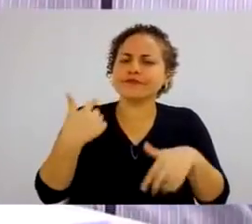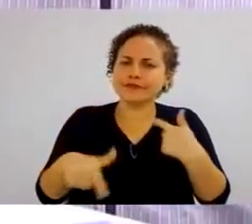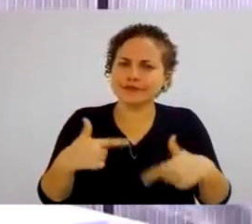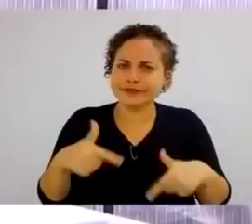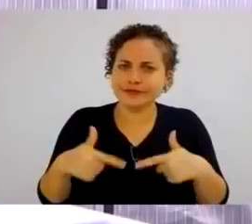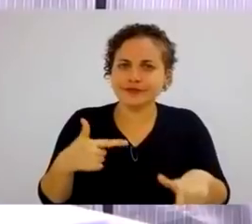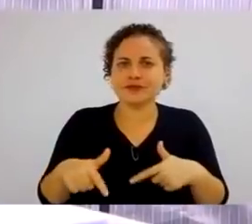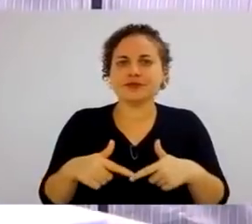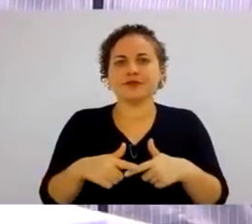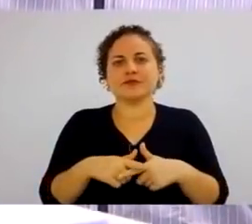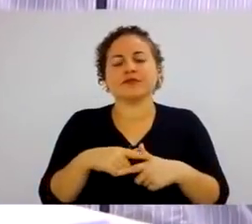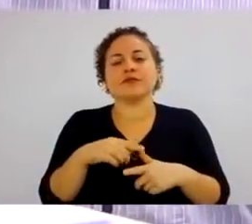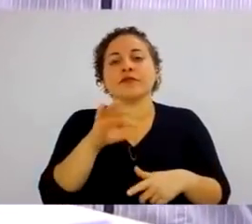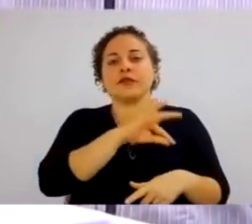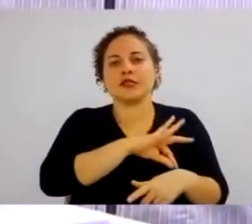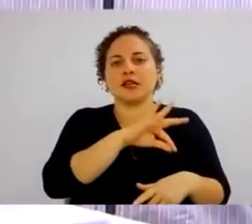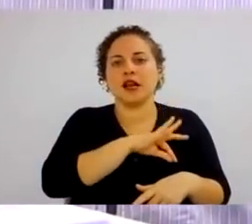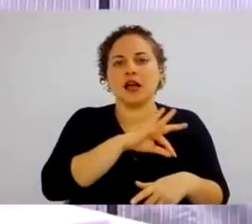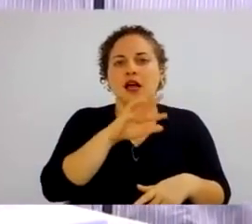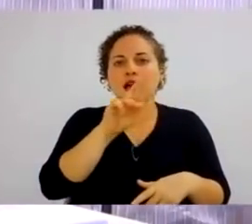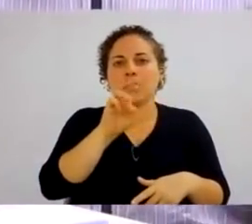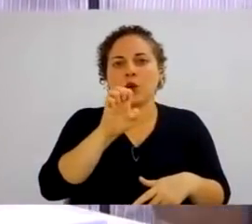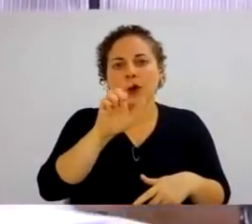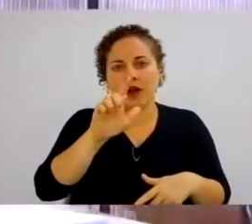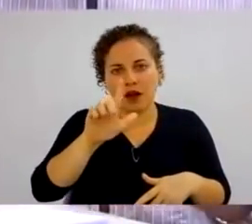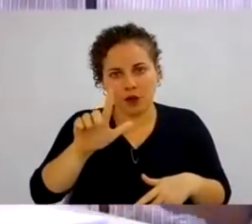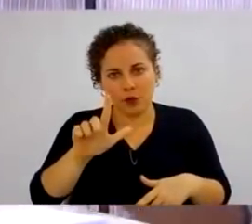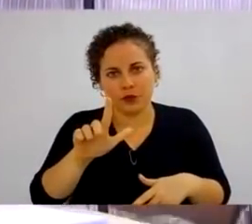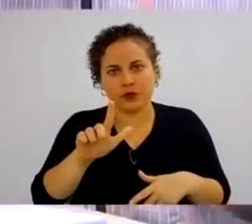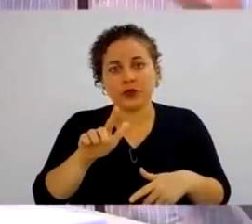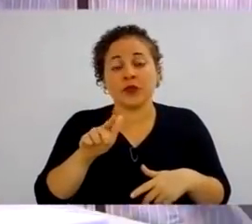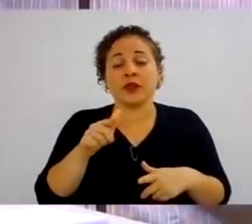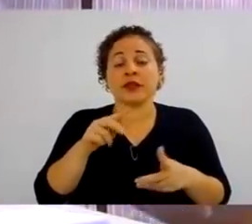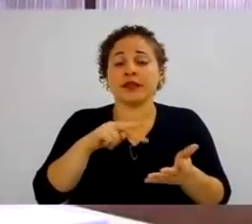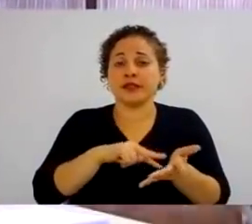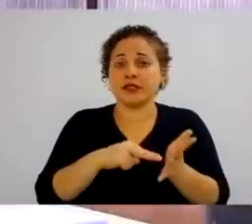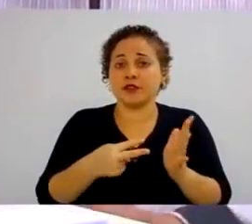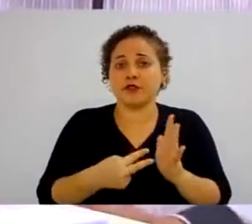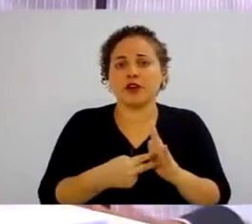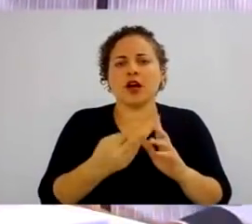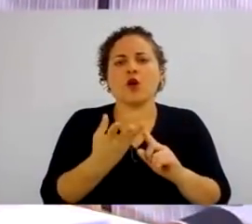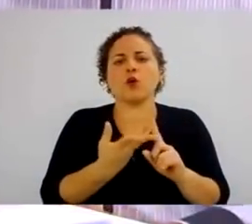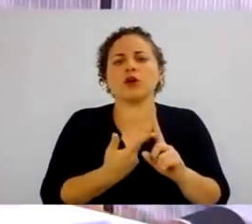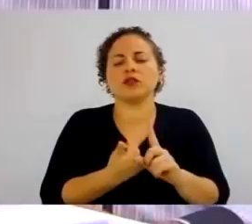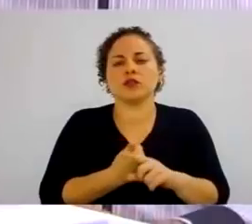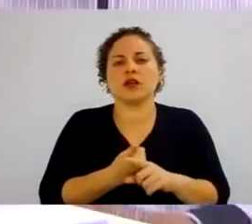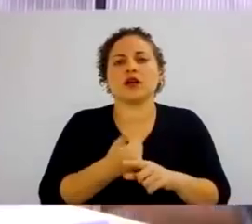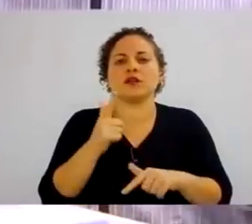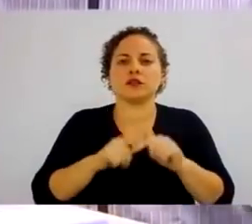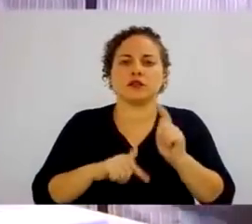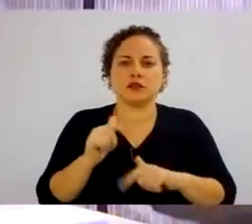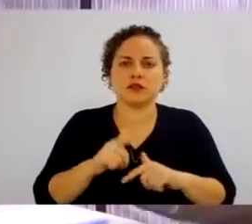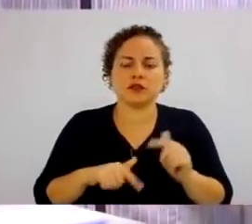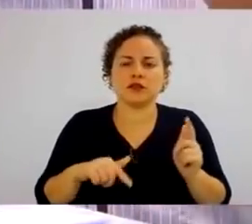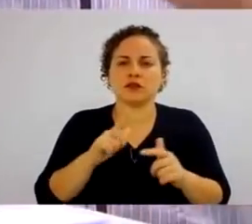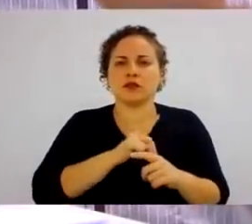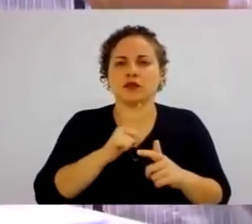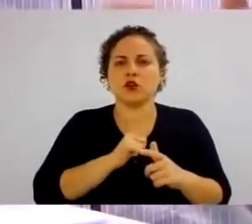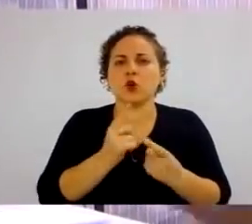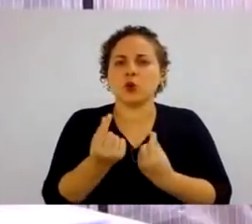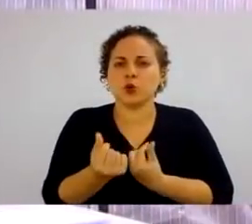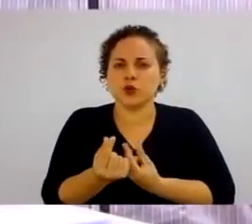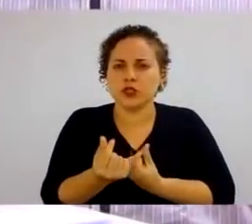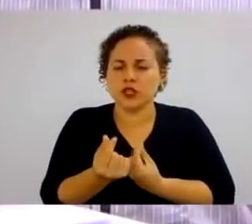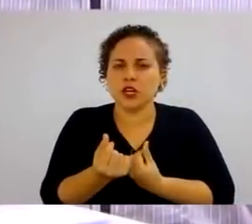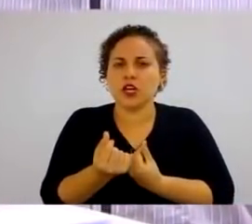trabalho. Existe o salário que é real. Ele representa a quantidade de bens que o empregado pode adquirir com o volume